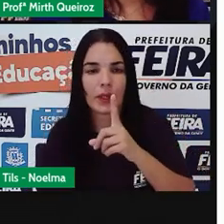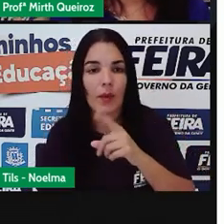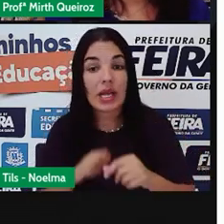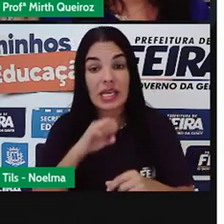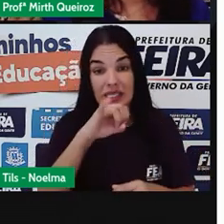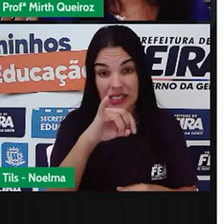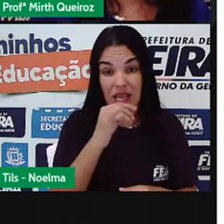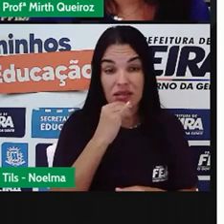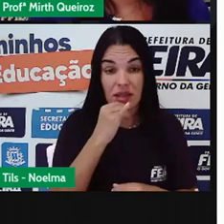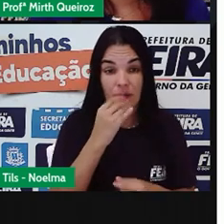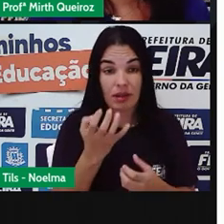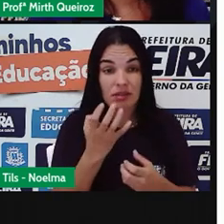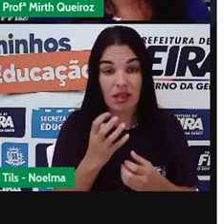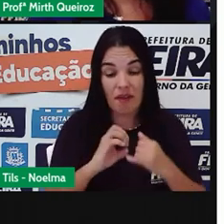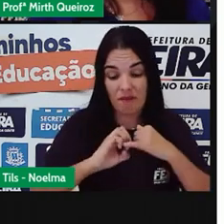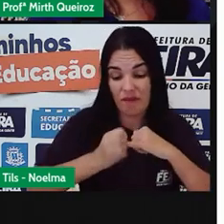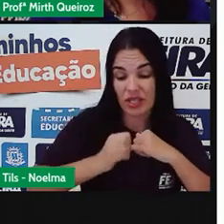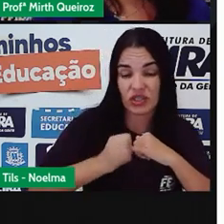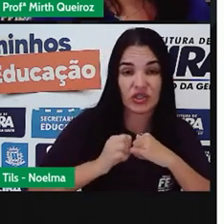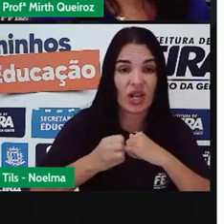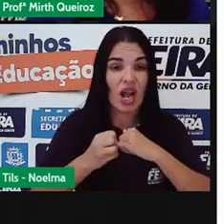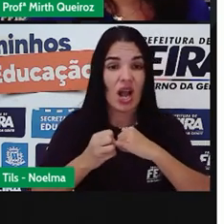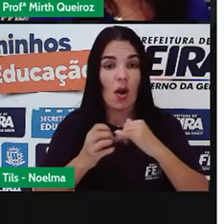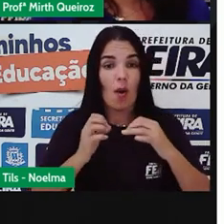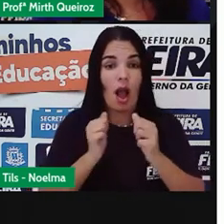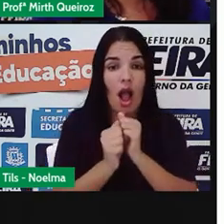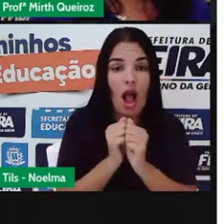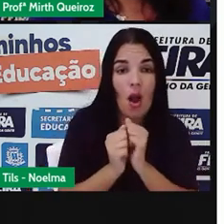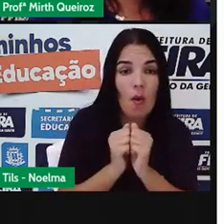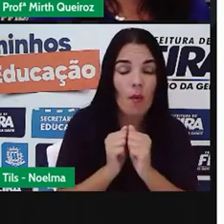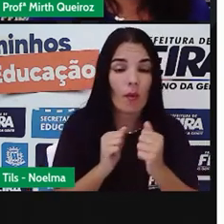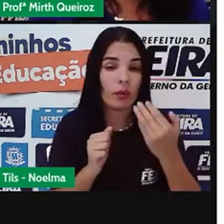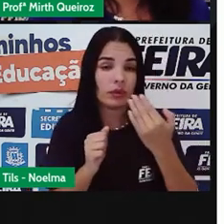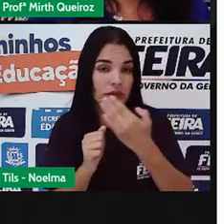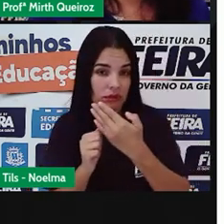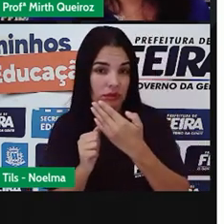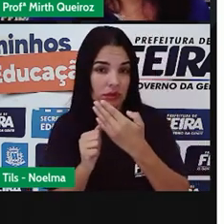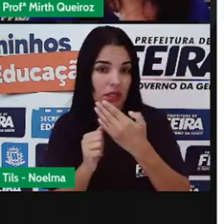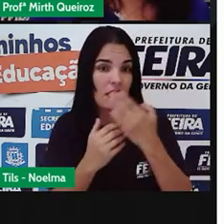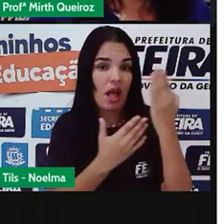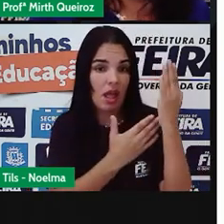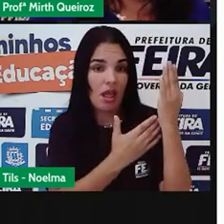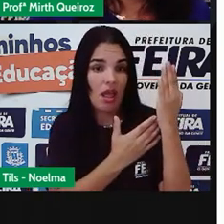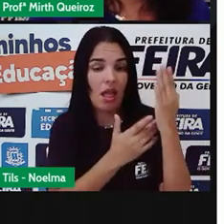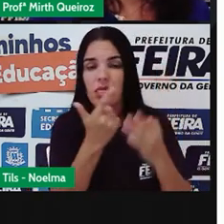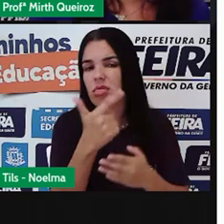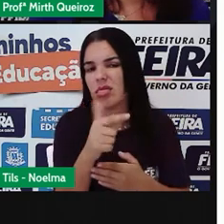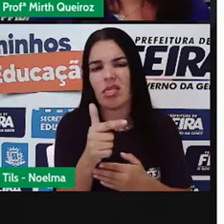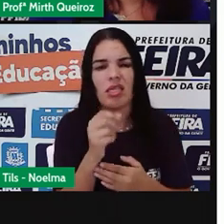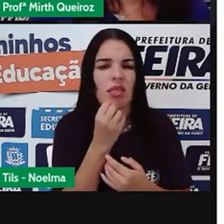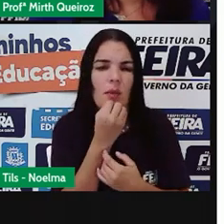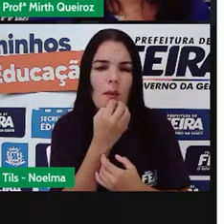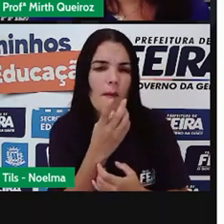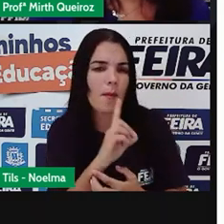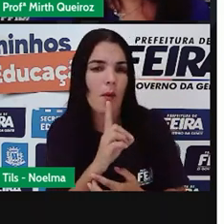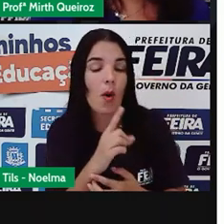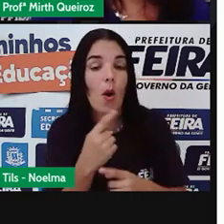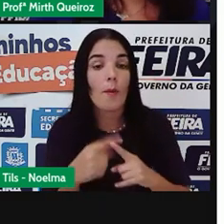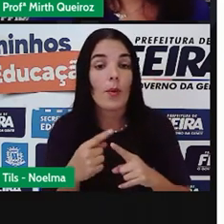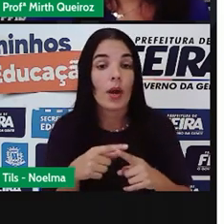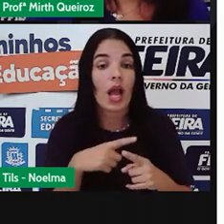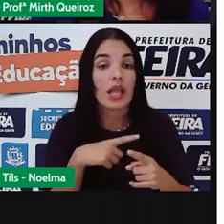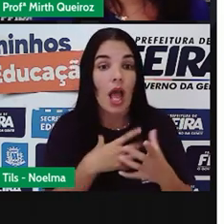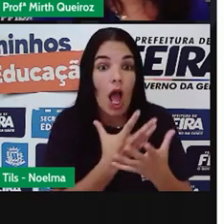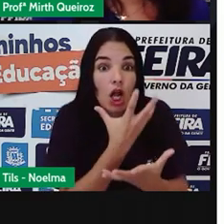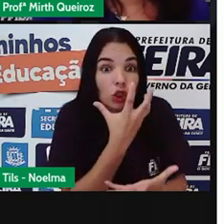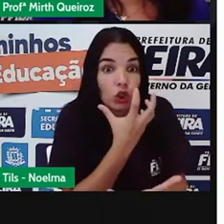feijão, quiser plantar oi, ele absorve a água aí muito rápido, Seca muito rápido. É tanto que, a